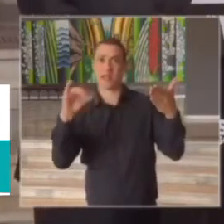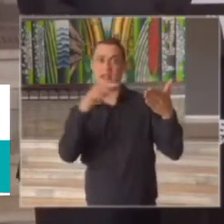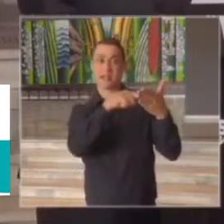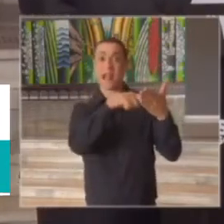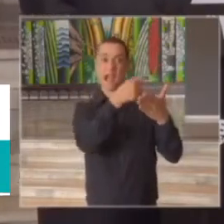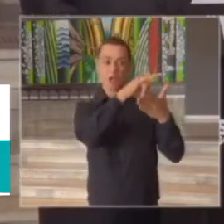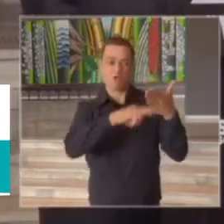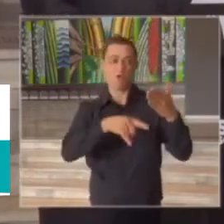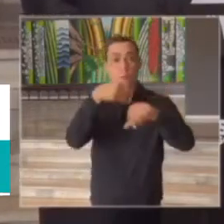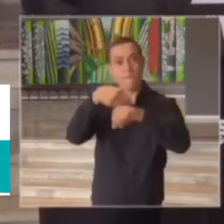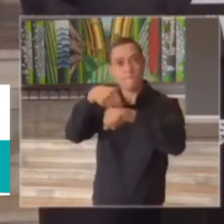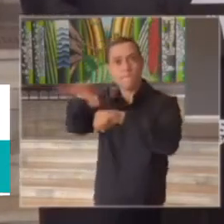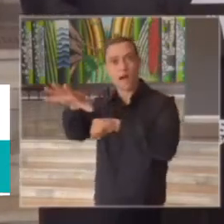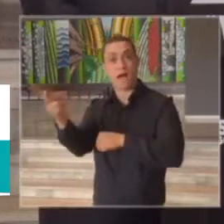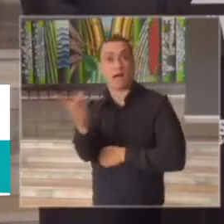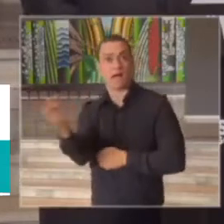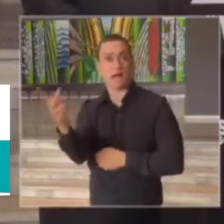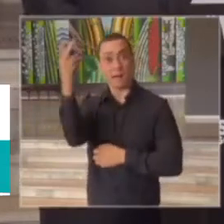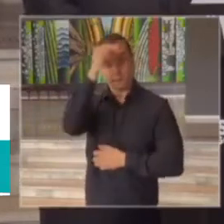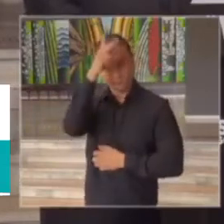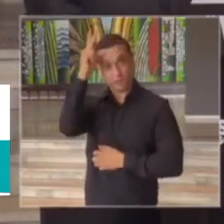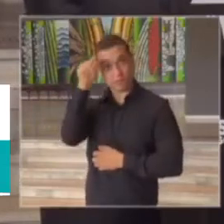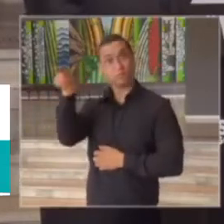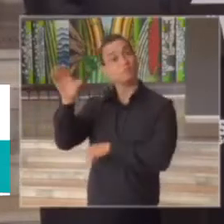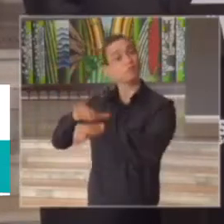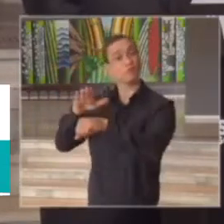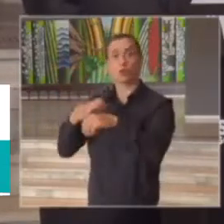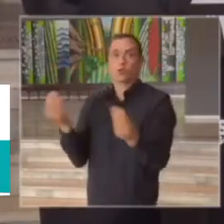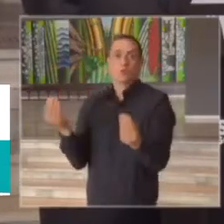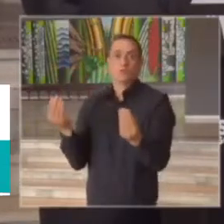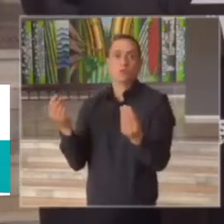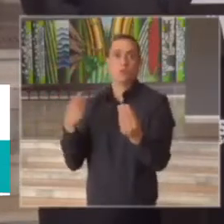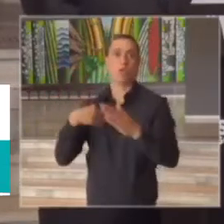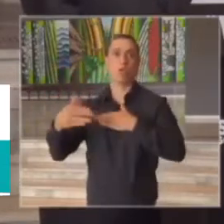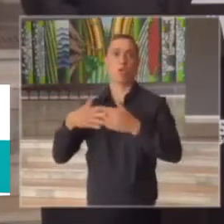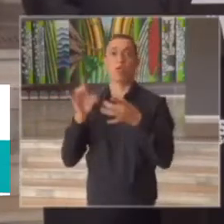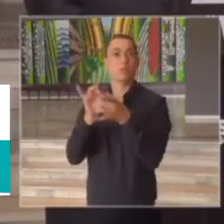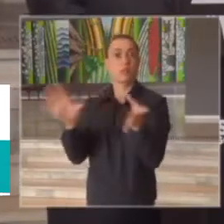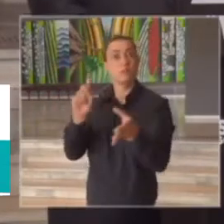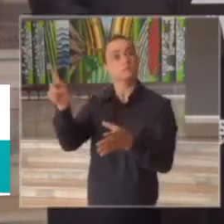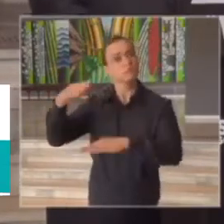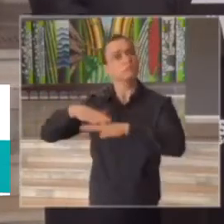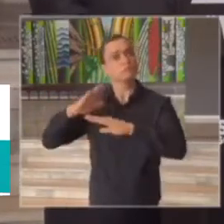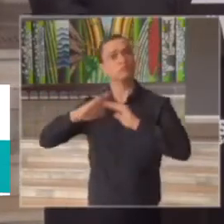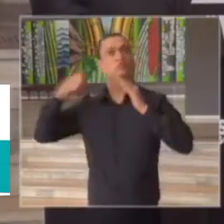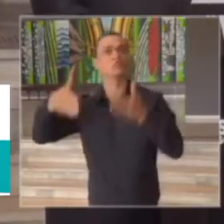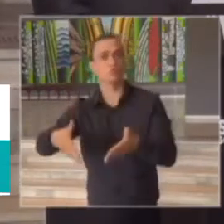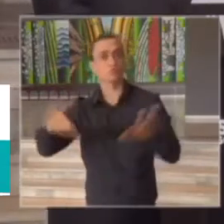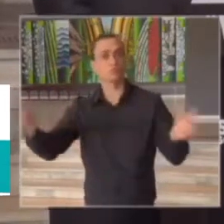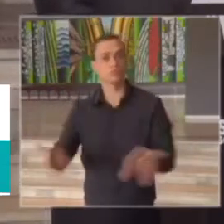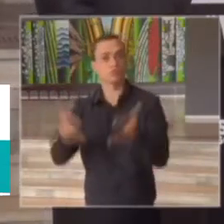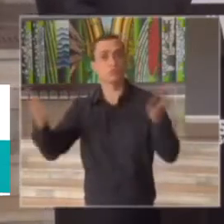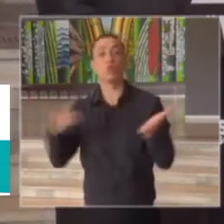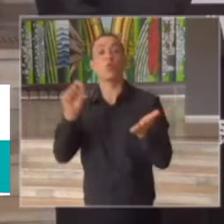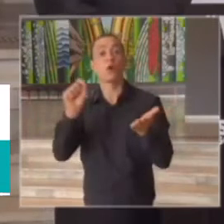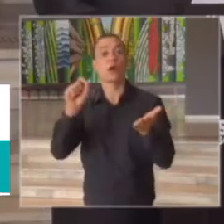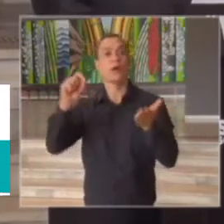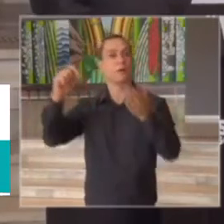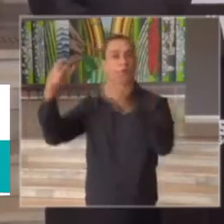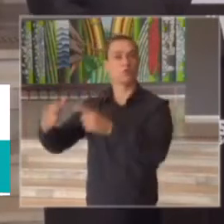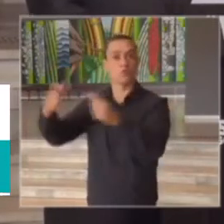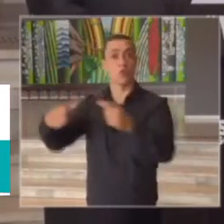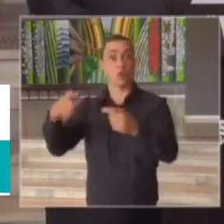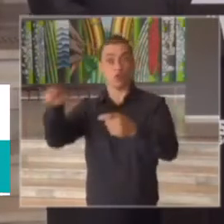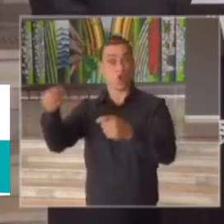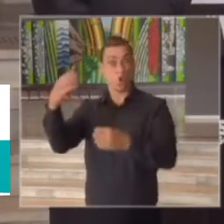um fechamento desses municípios nesse instante devido a essa evolução assim como fez